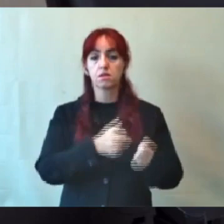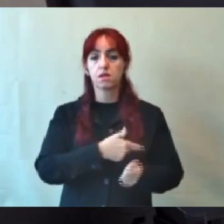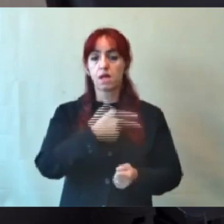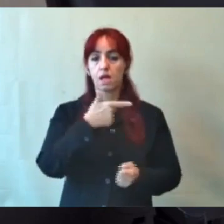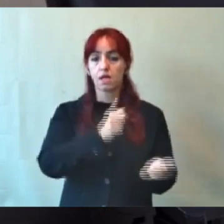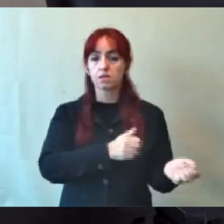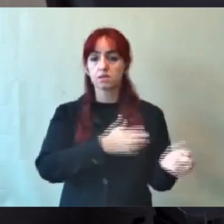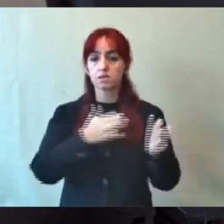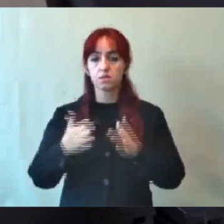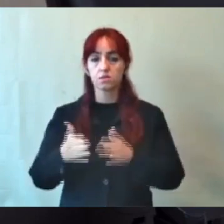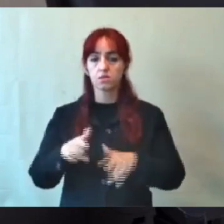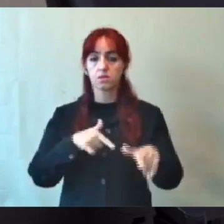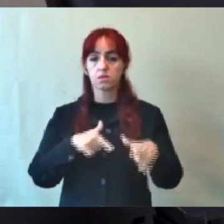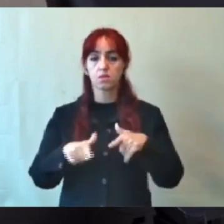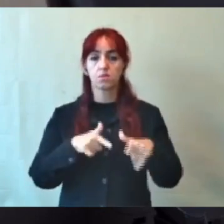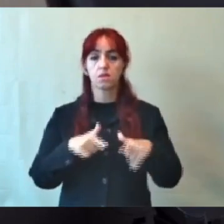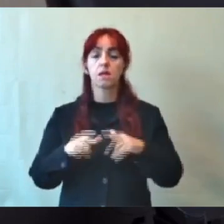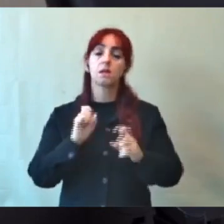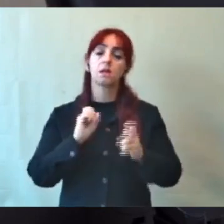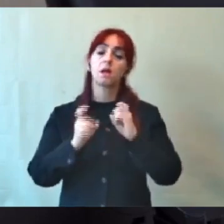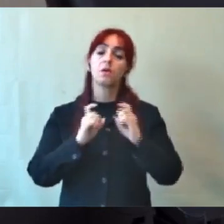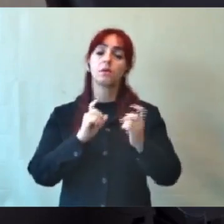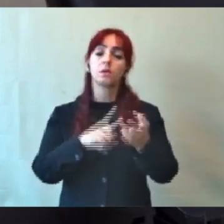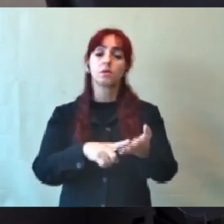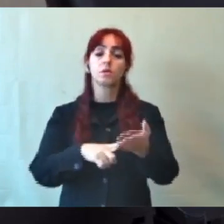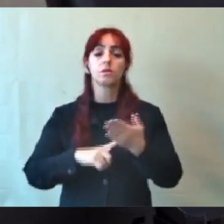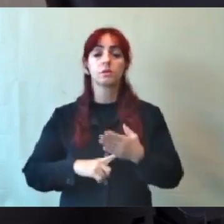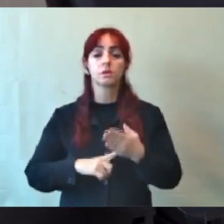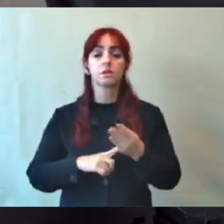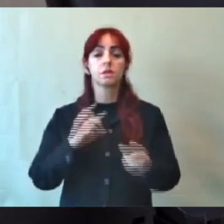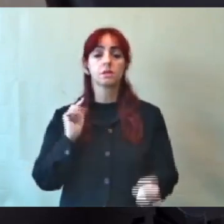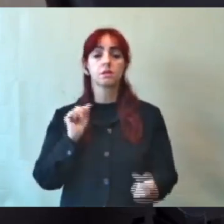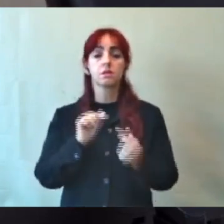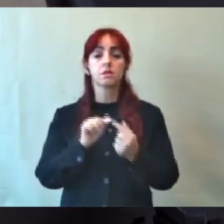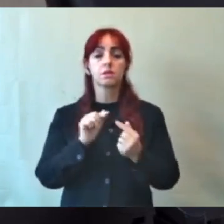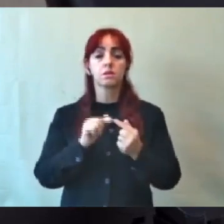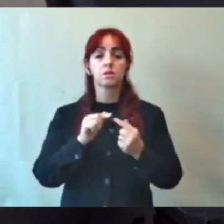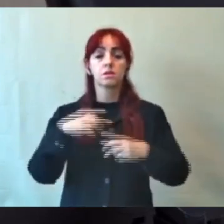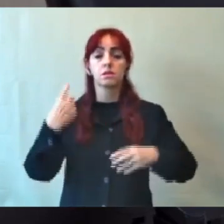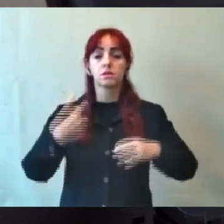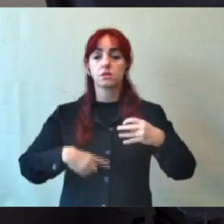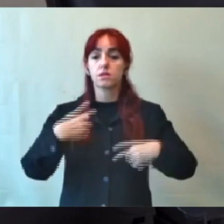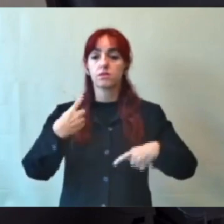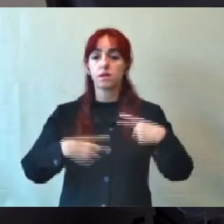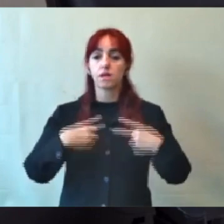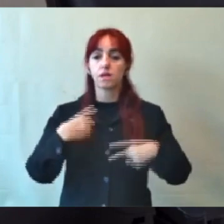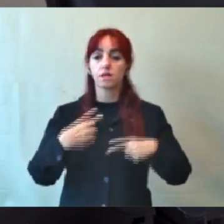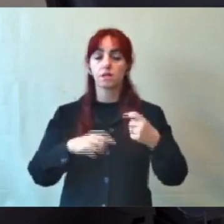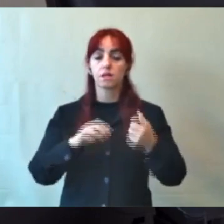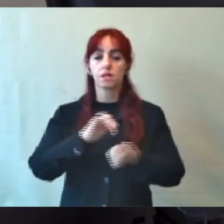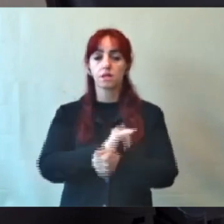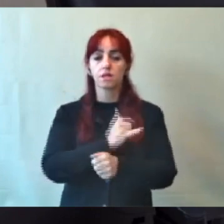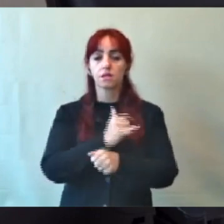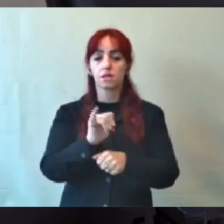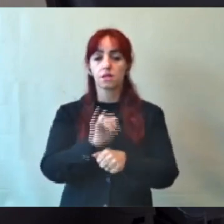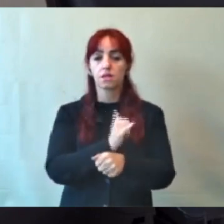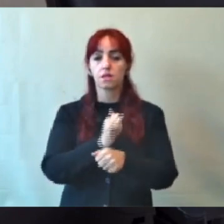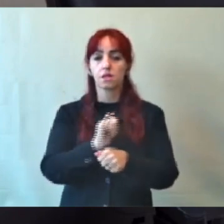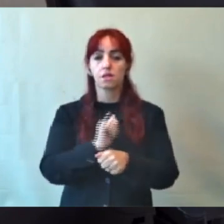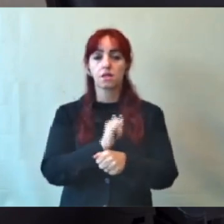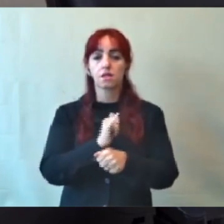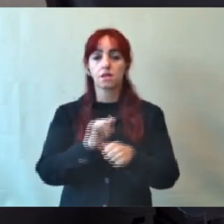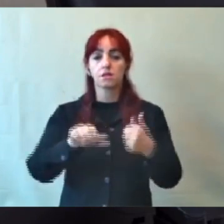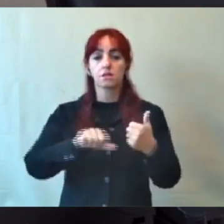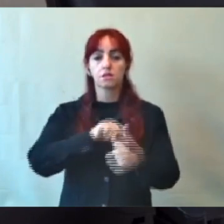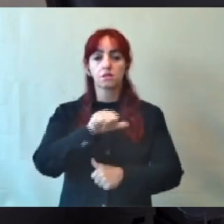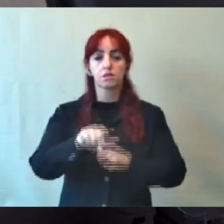dos trabalhos é a reunião com convocados. A finalidade era debater possíveis alternativas e estratégias de modernização da lei a